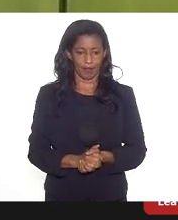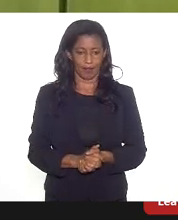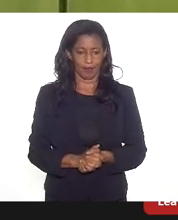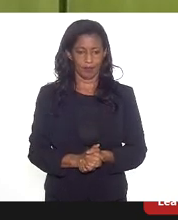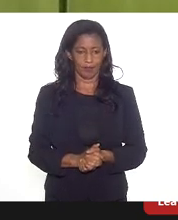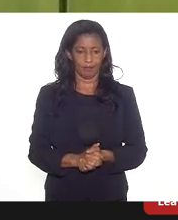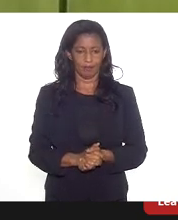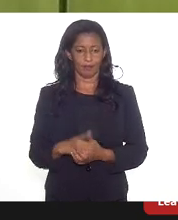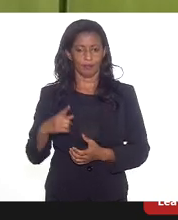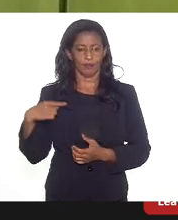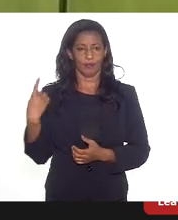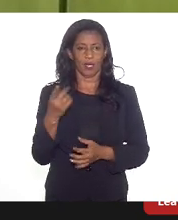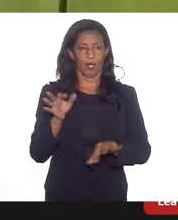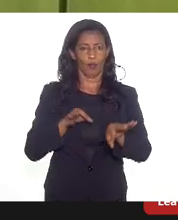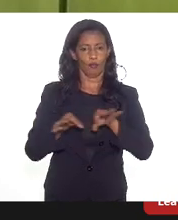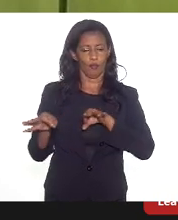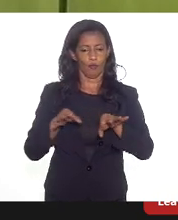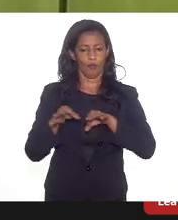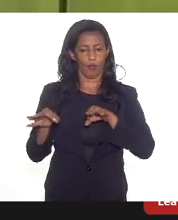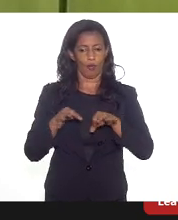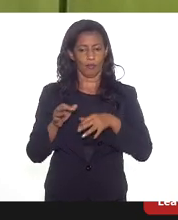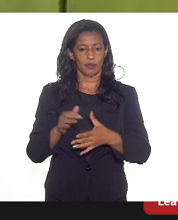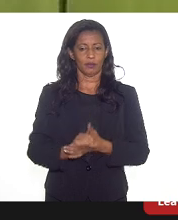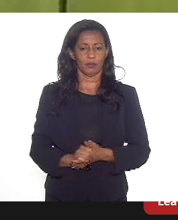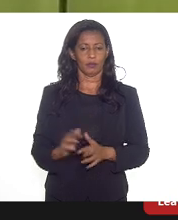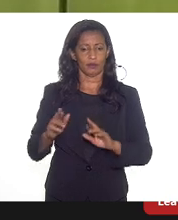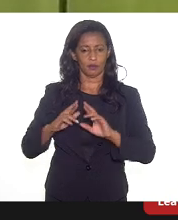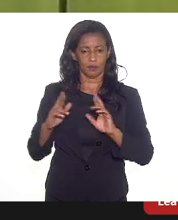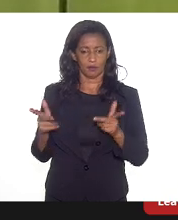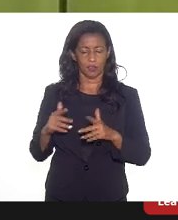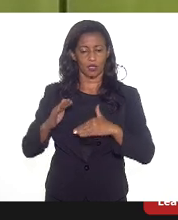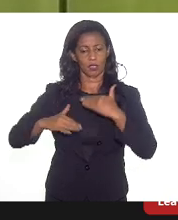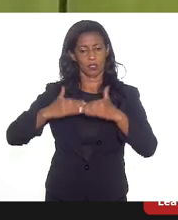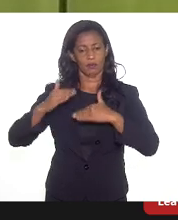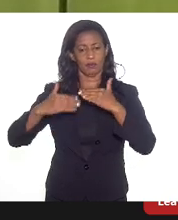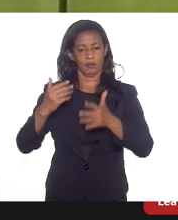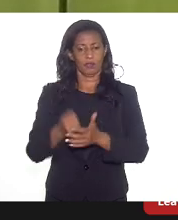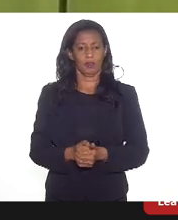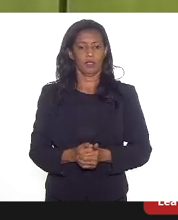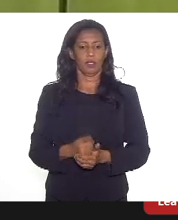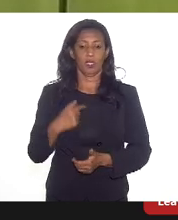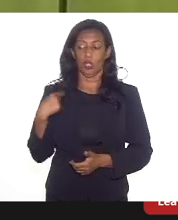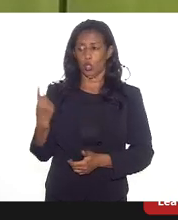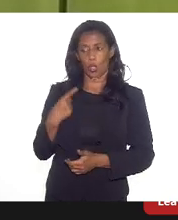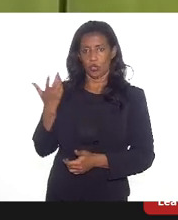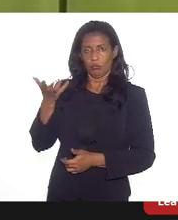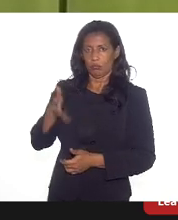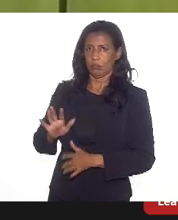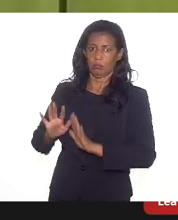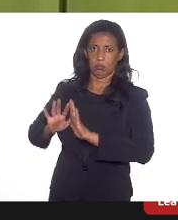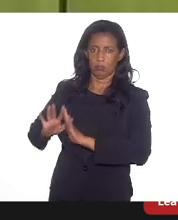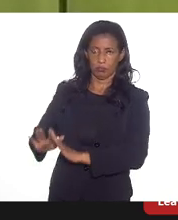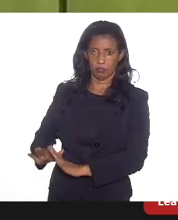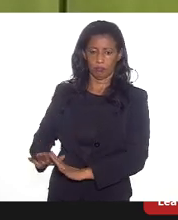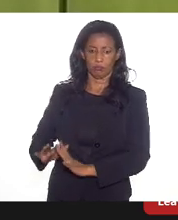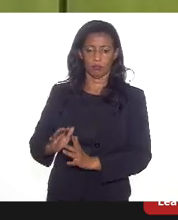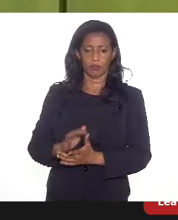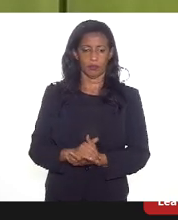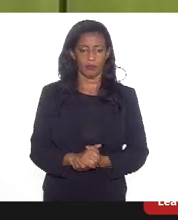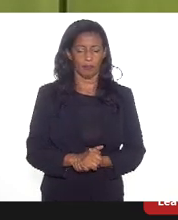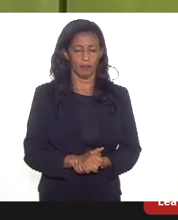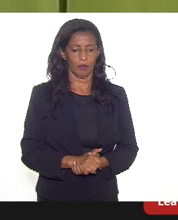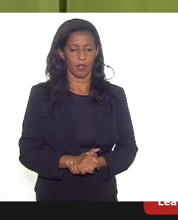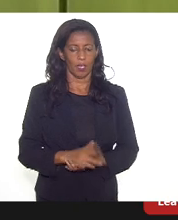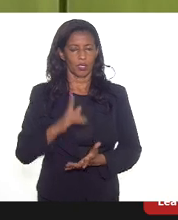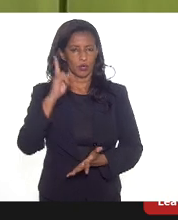forma predatória de desenvolvimento, que é o que nós não queremos. Nós estamos conversando sempre com